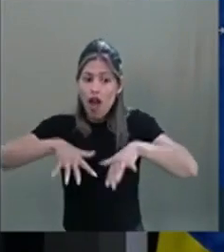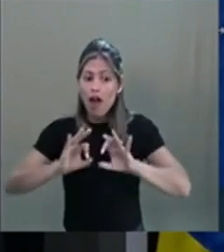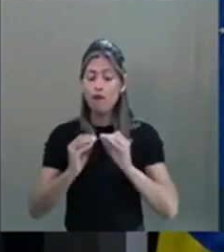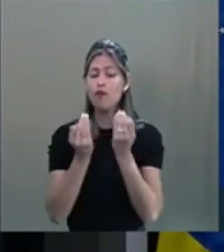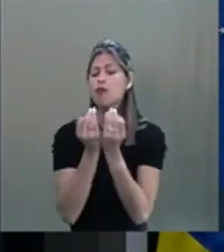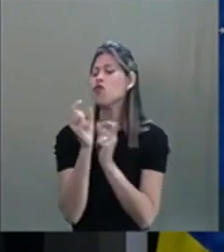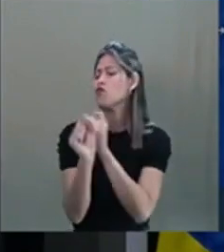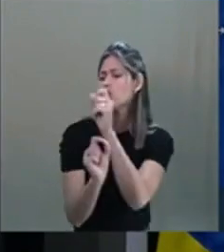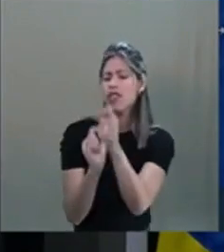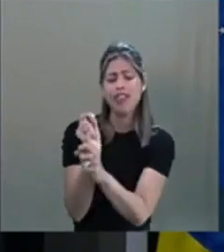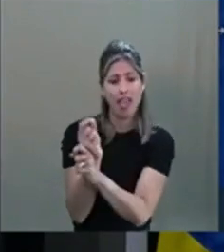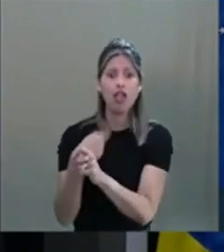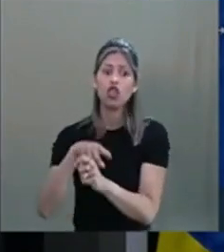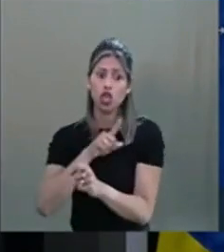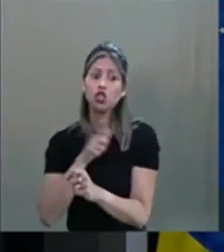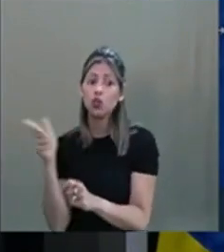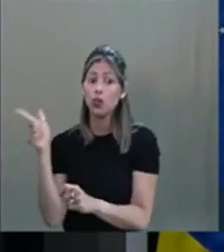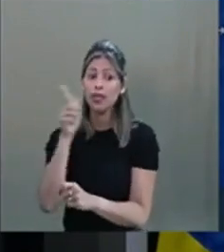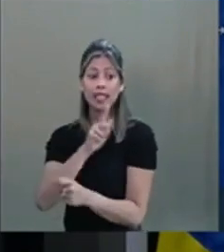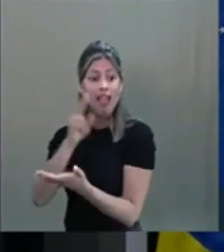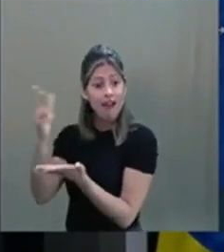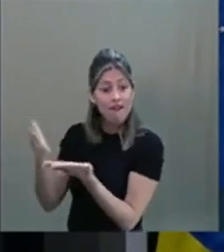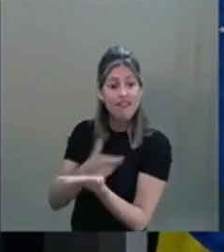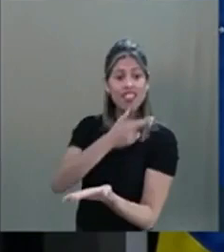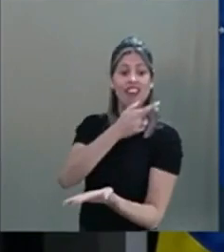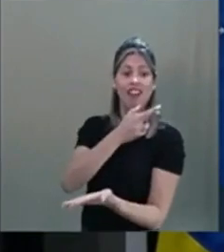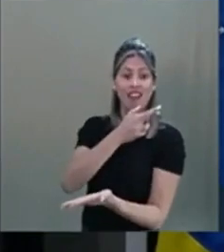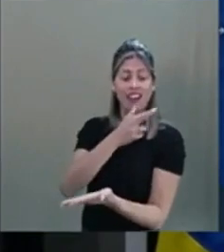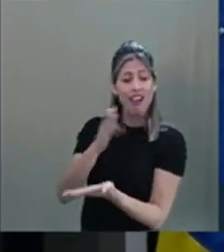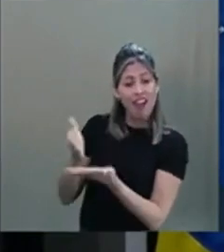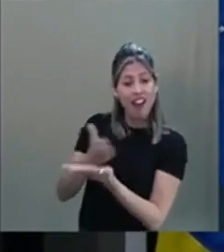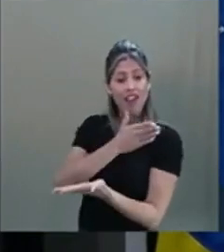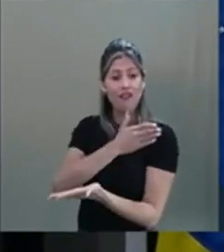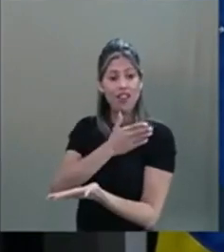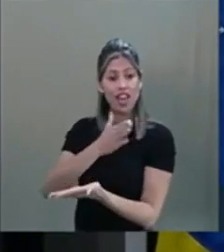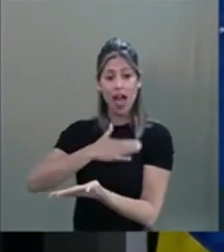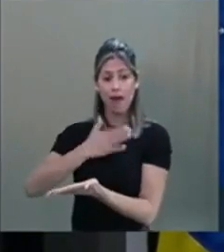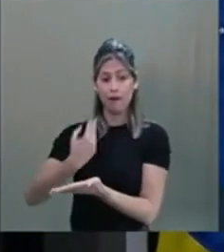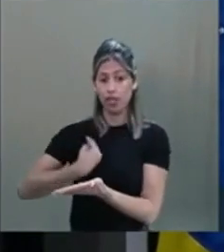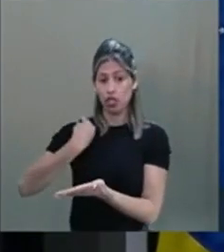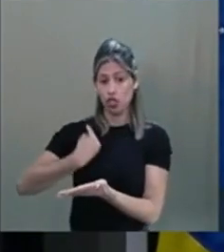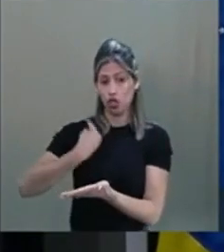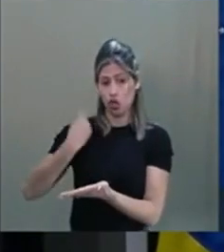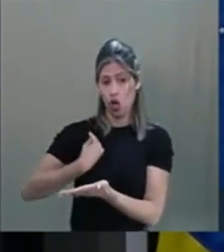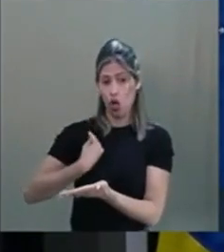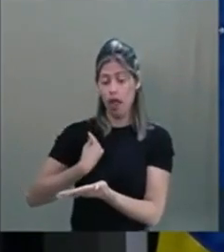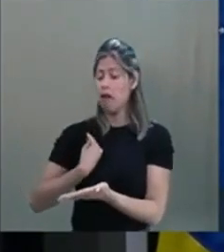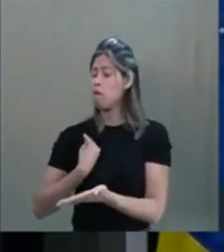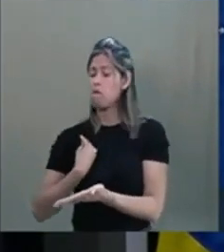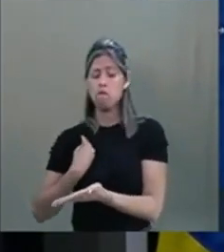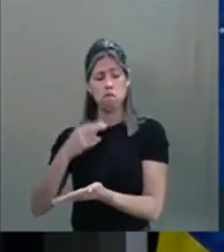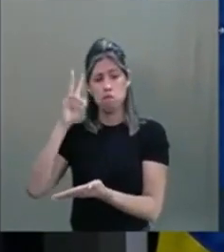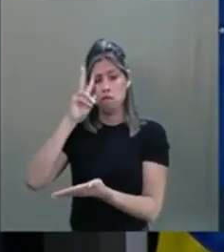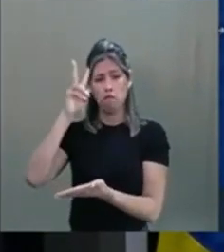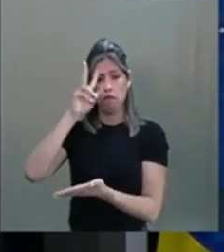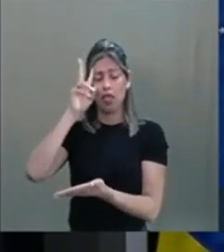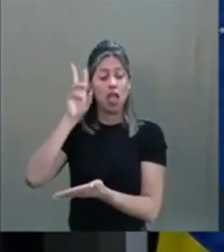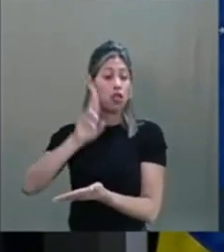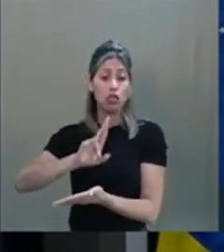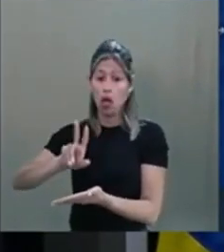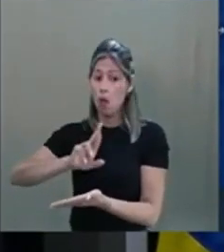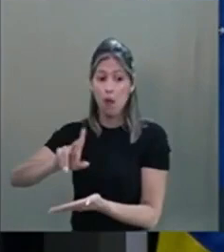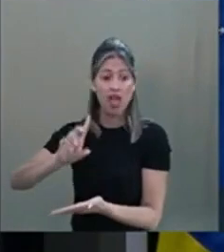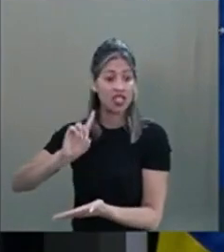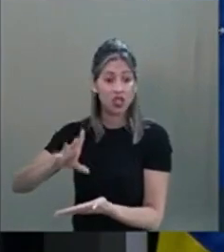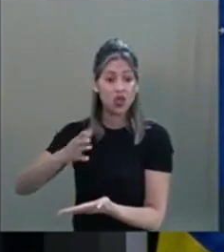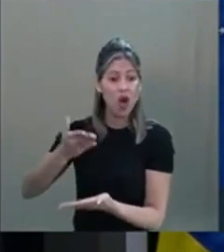que é a gente virar página. Mas virar página da nossa história não é só se livrar da